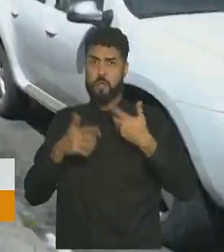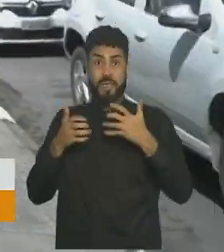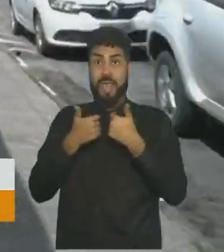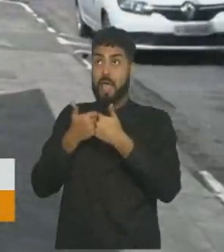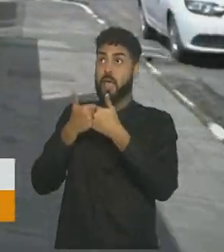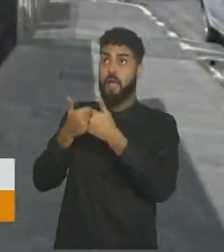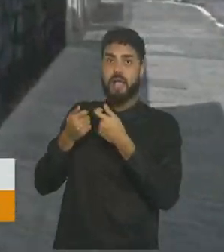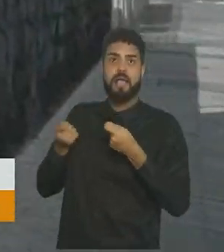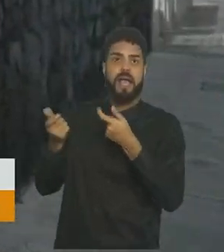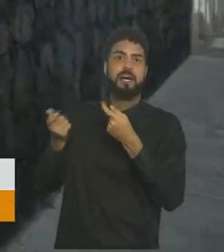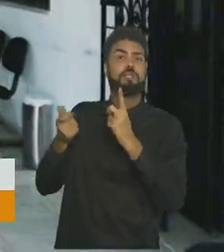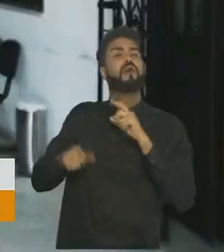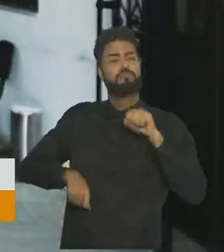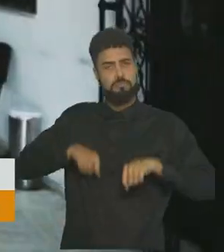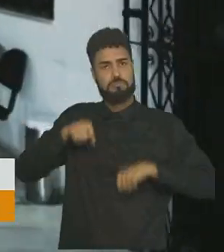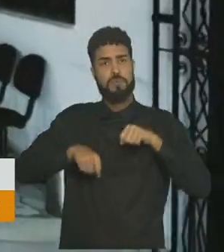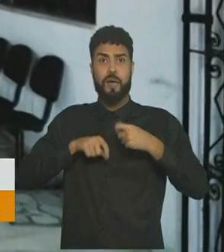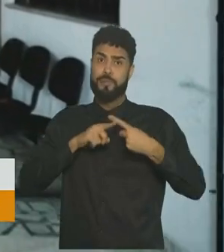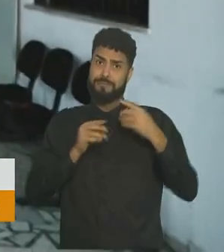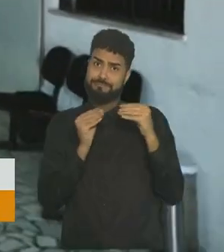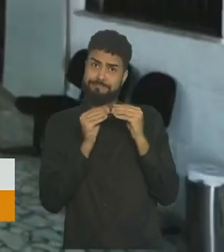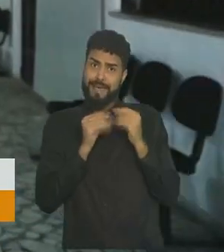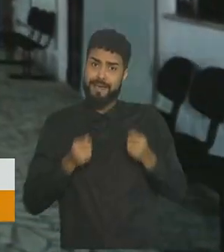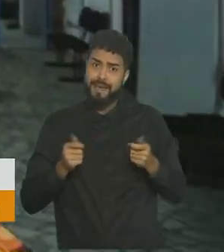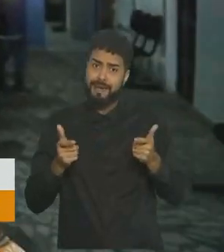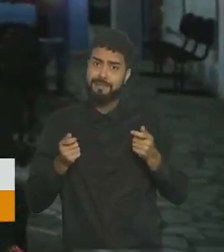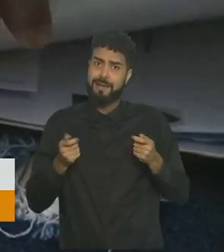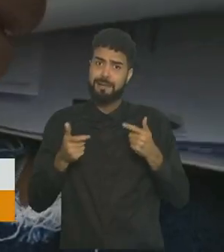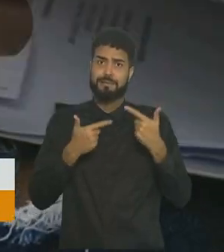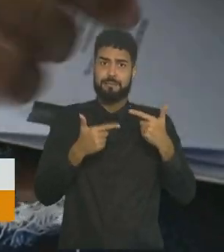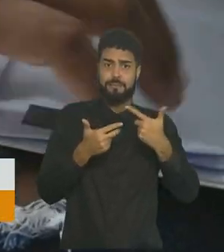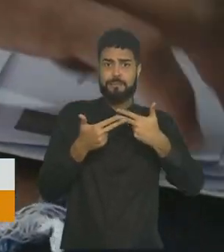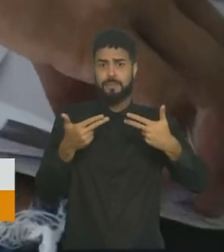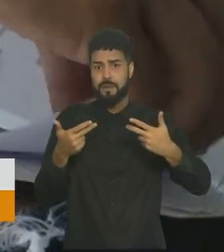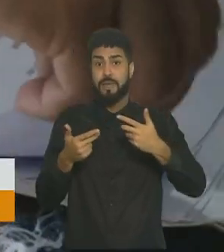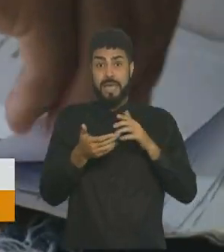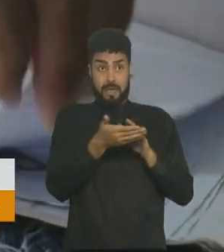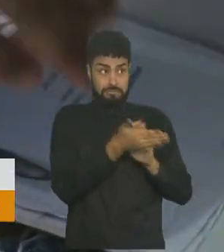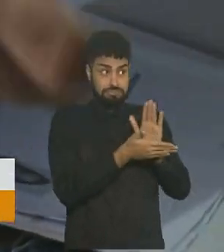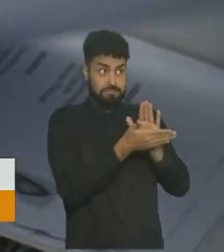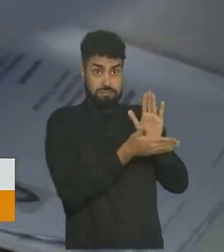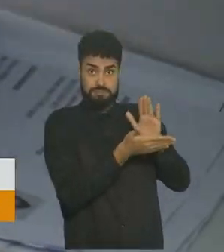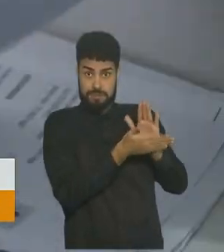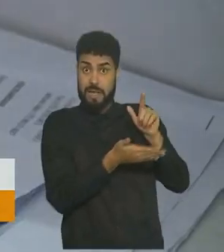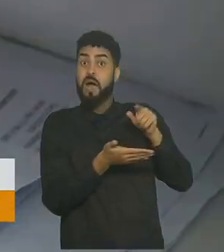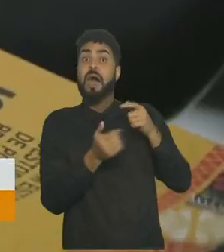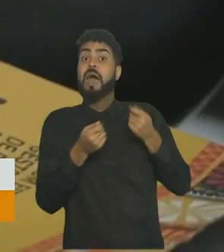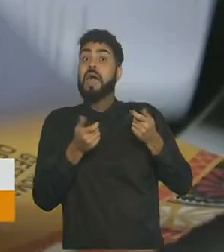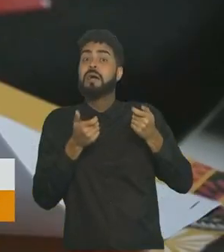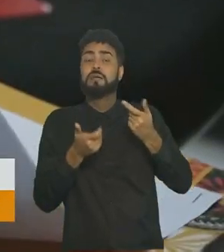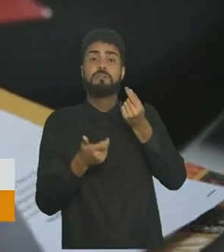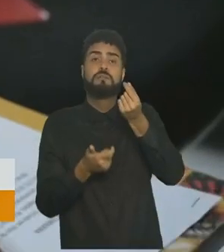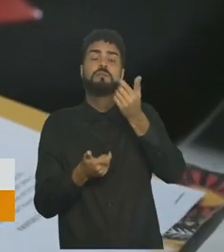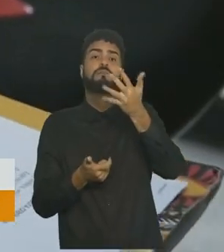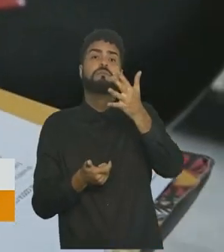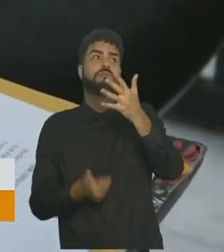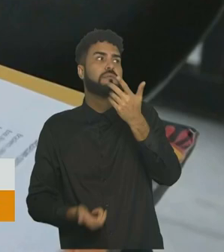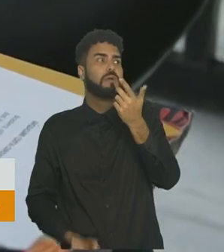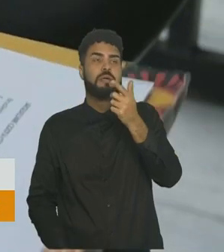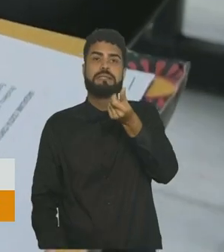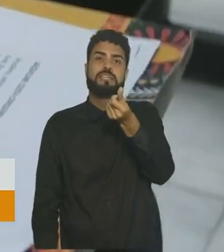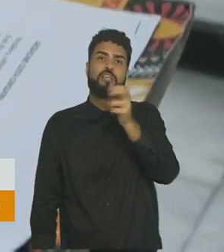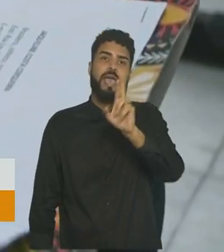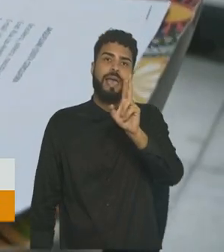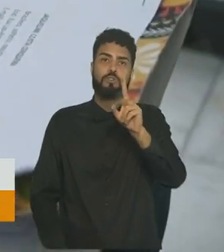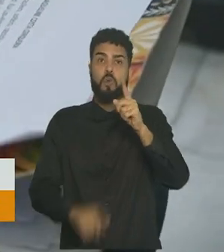transporte, já que tem outros gastos nessa corrida por um trabalho. Só para xerocar os currículos, Jaqueline gasta uma média de